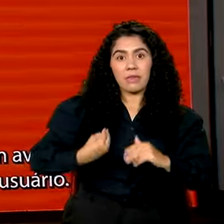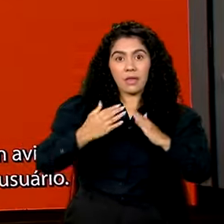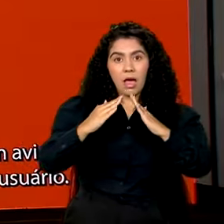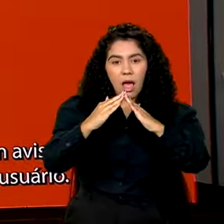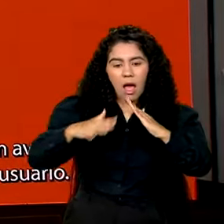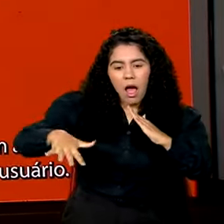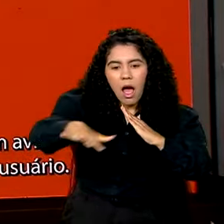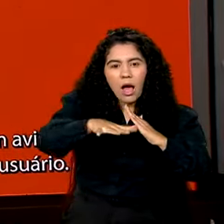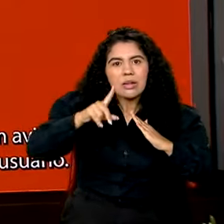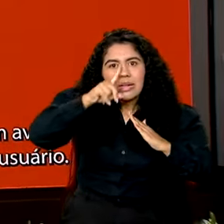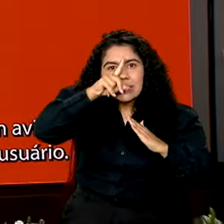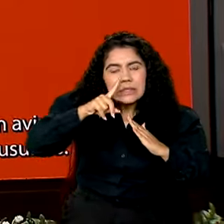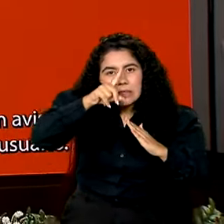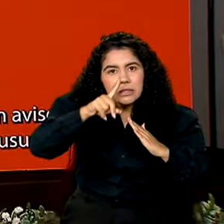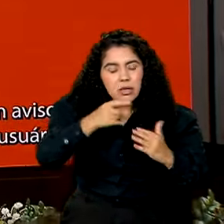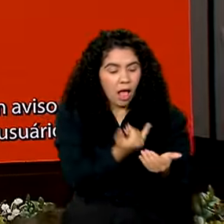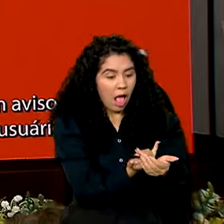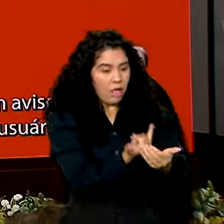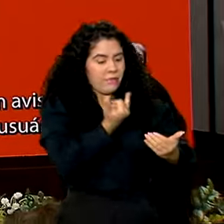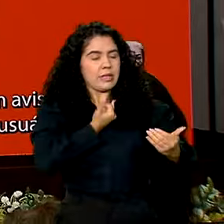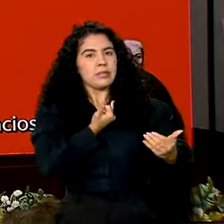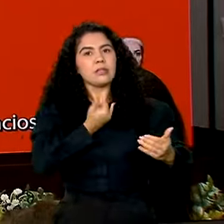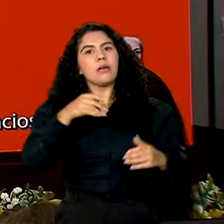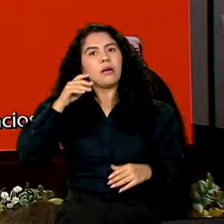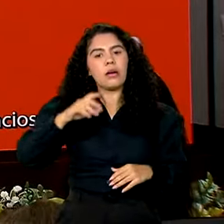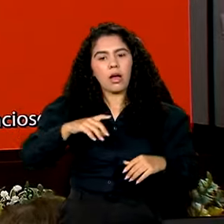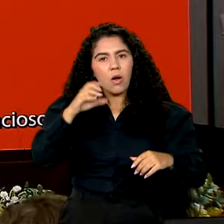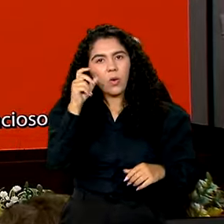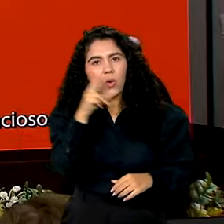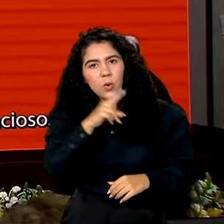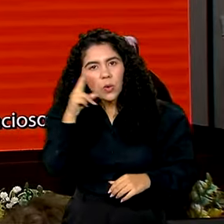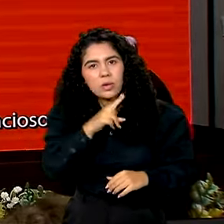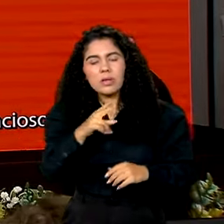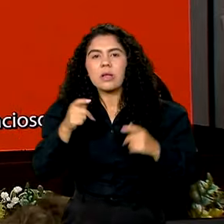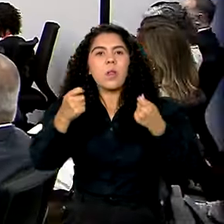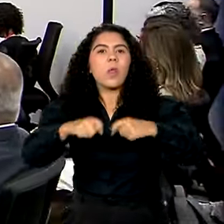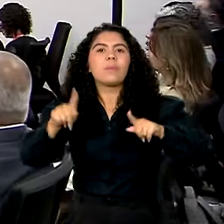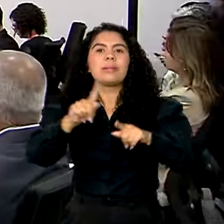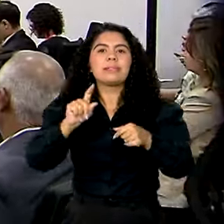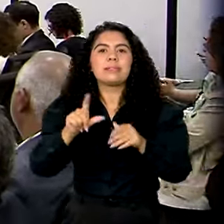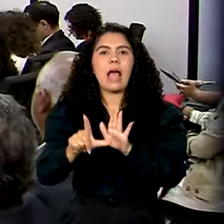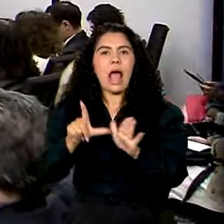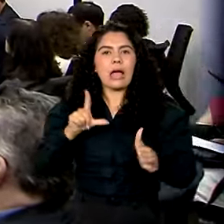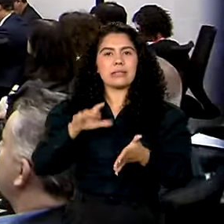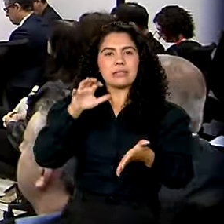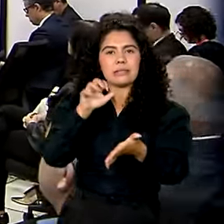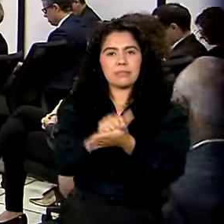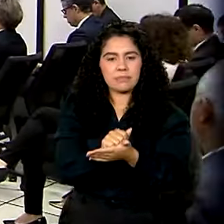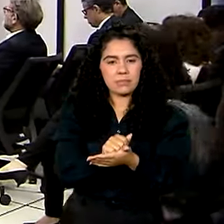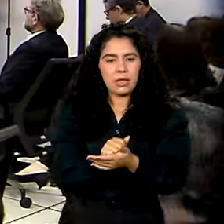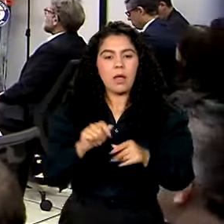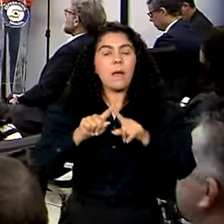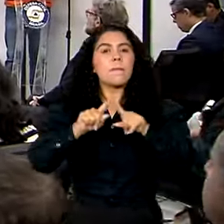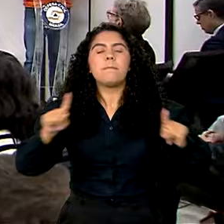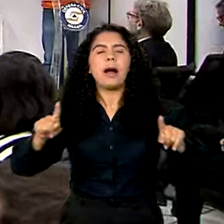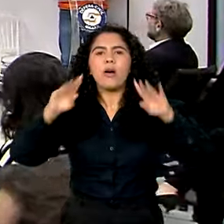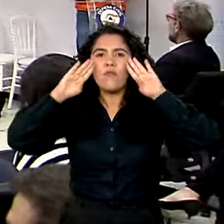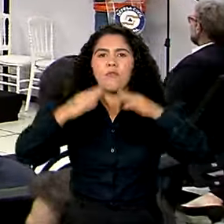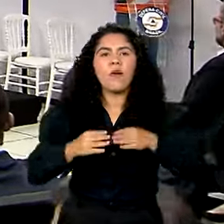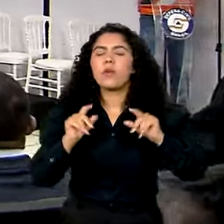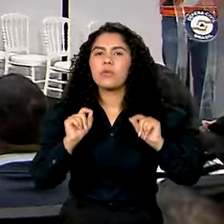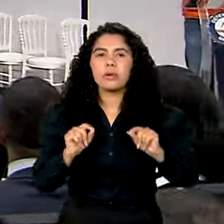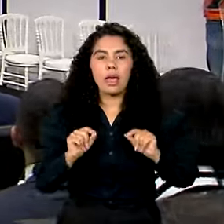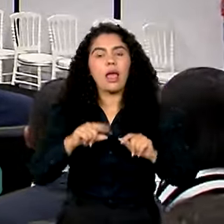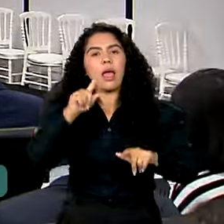sobre desastres iminentes sem necessidade de cadastro prévio. O foco são os celulares de pessoas em